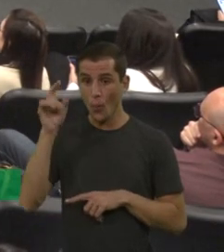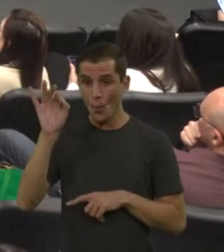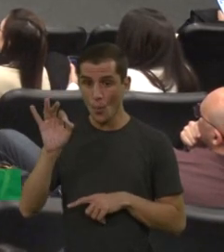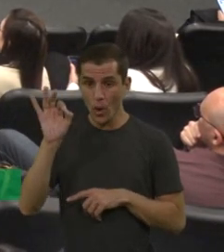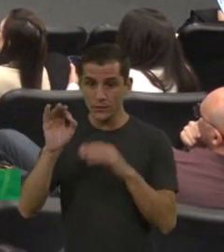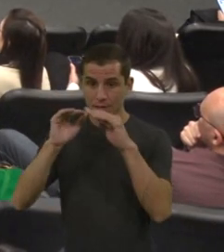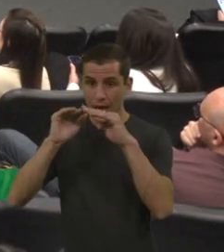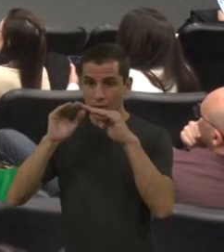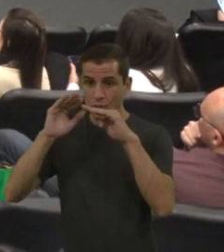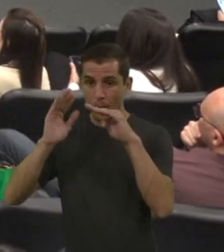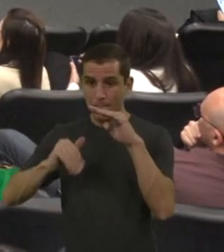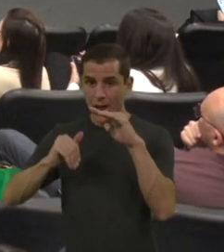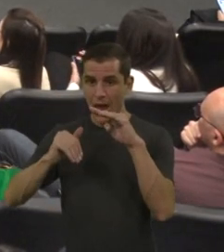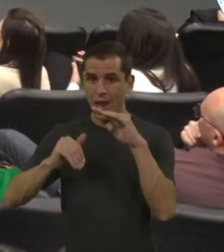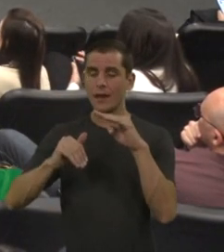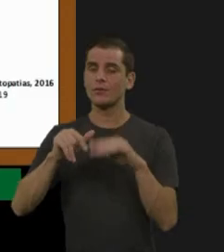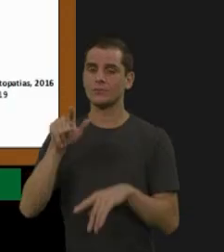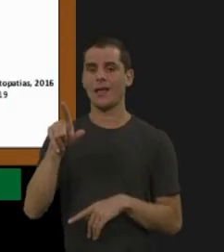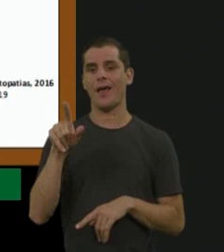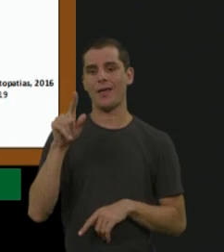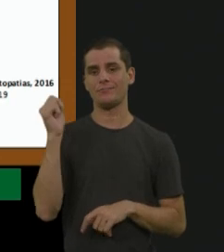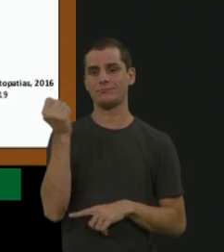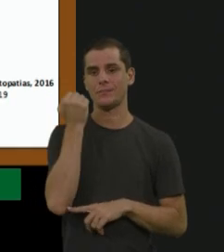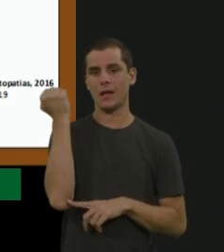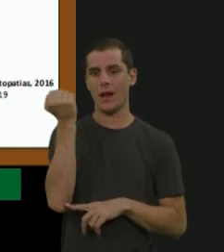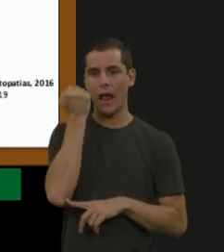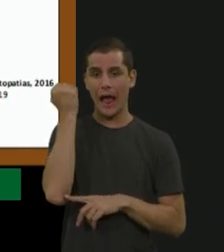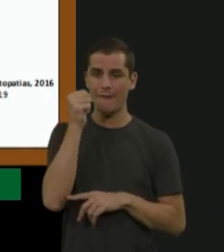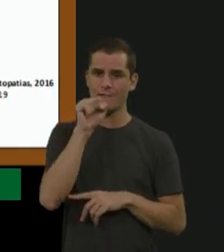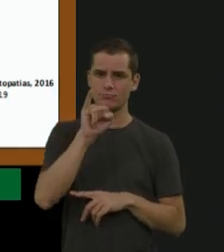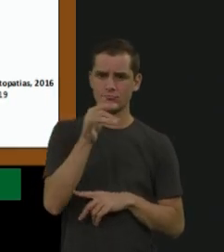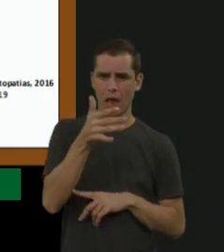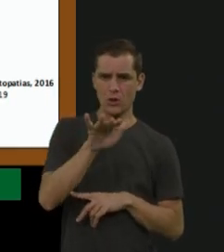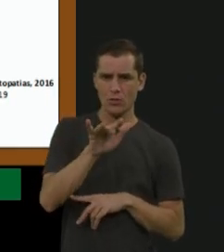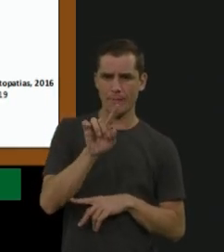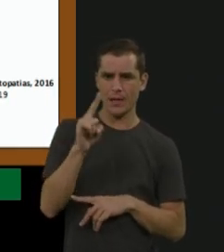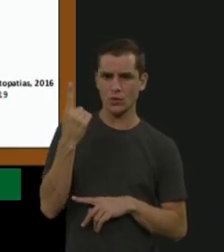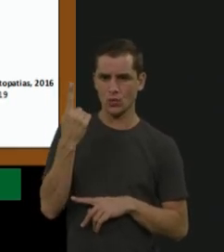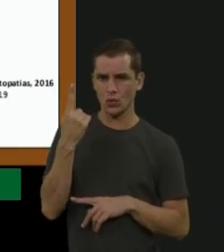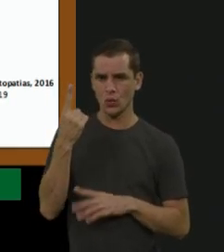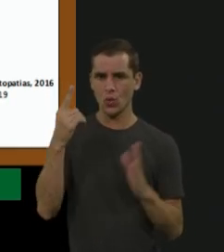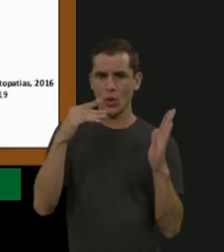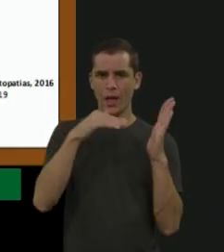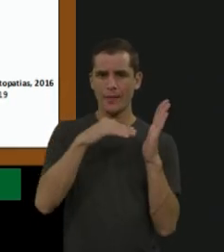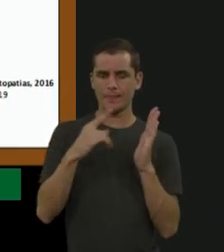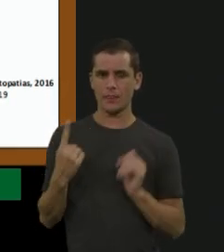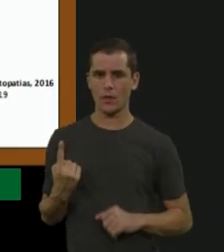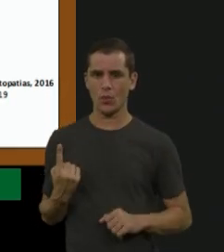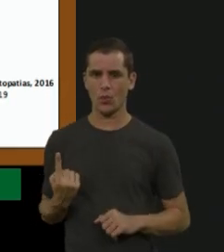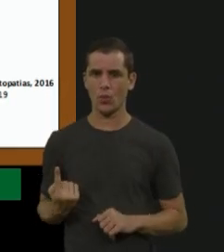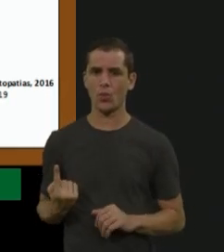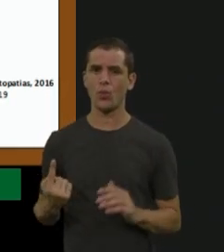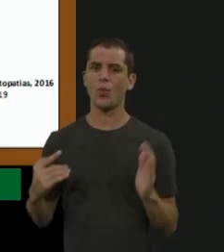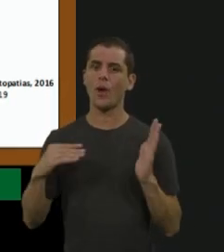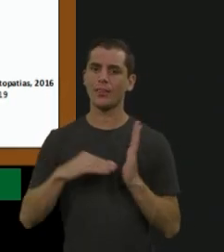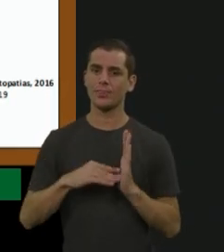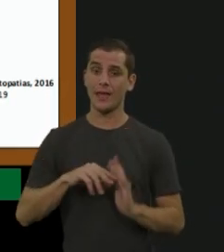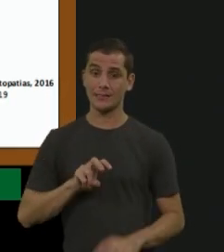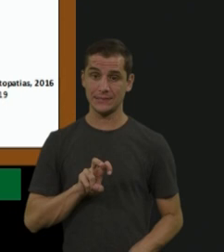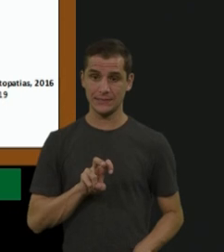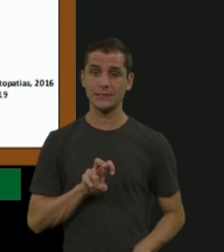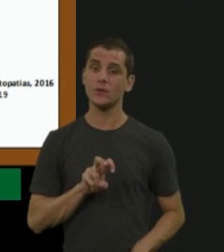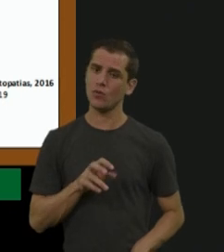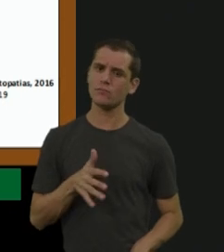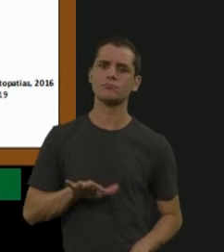Fator 8 ou 9, coagulante. Quando está entre 1% e 5%, é moderada. E acima de 30%, ou alguns